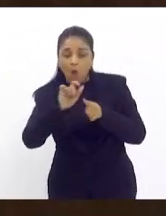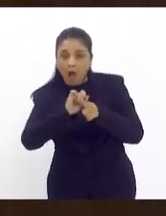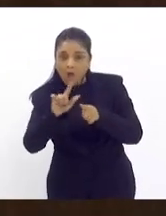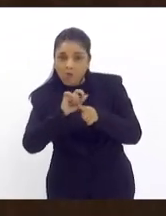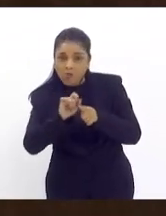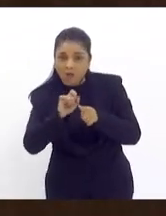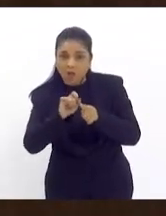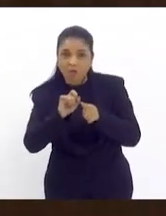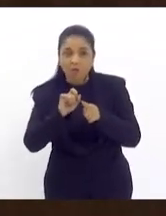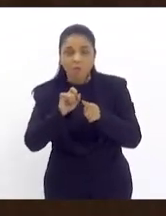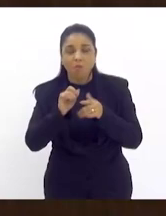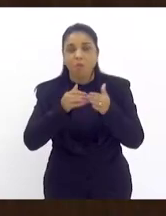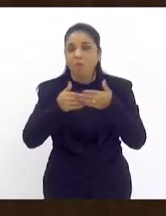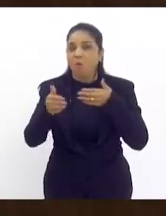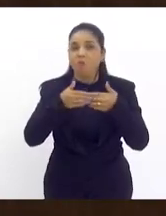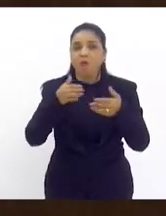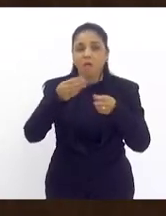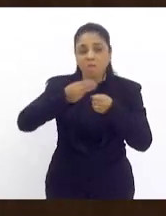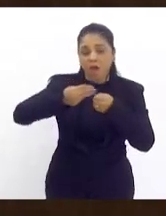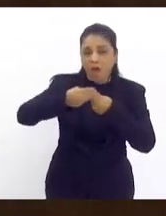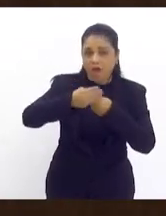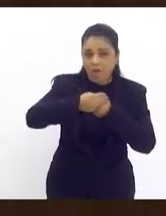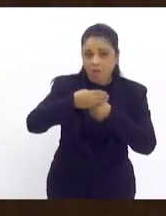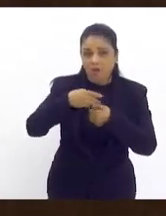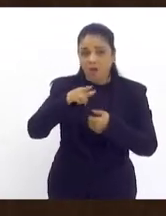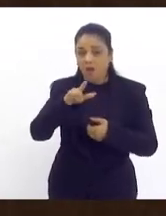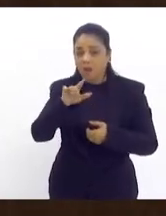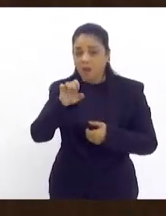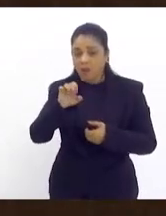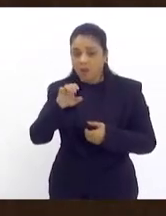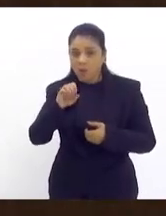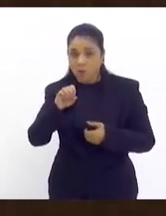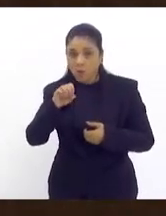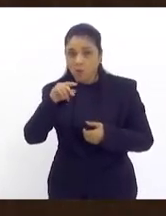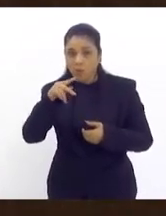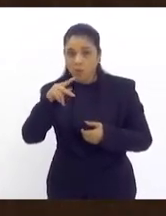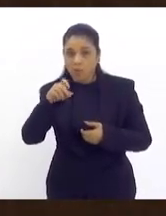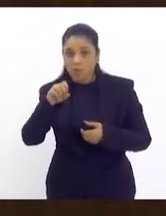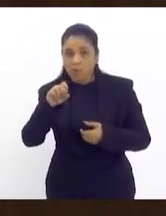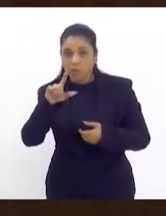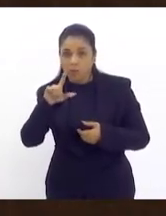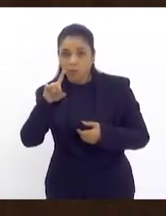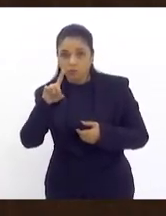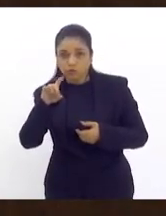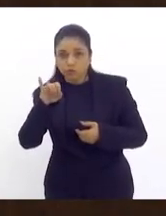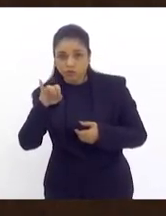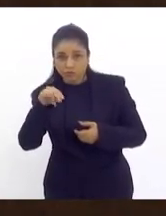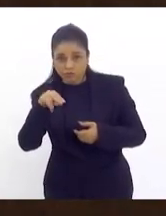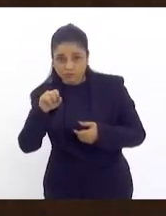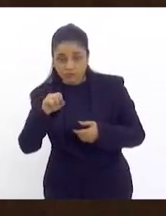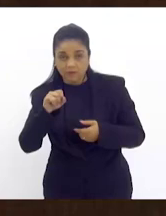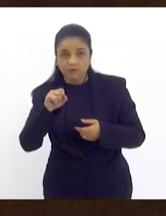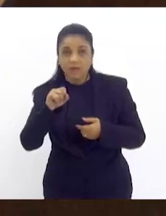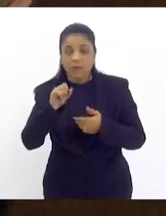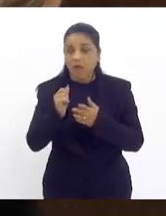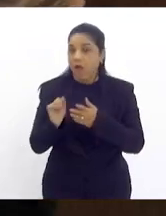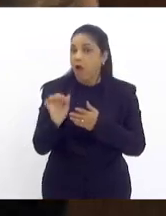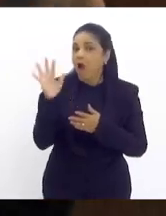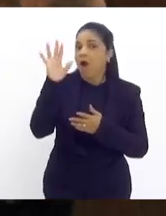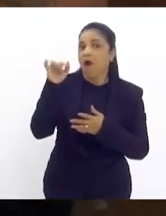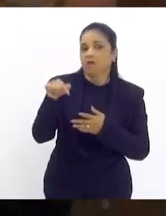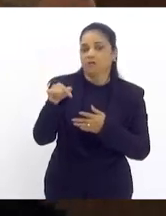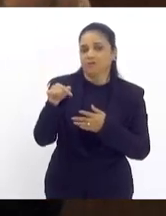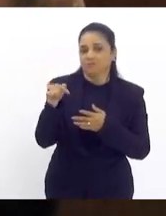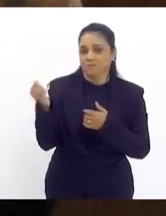qualquer bairro da Leopoldina aqui na cidade do Rio de Janeiro é mais alto que qualquer outro